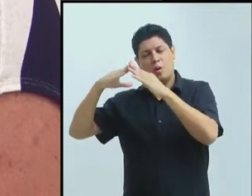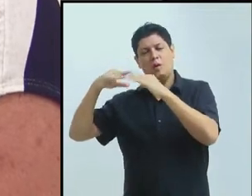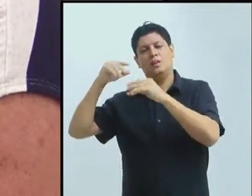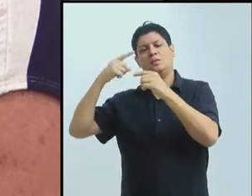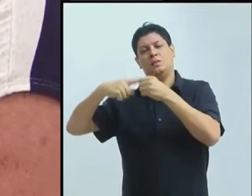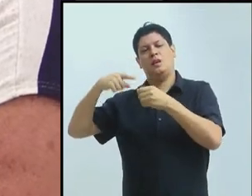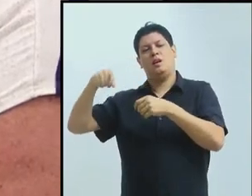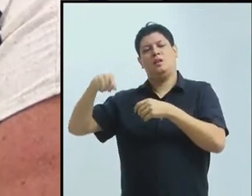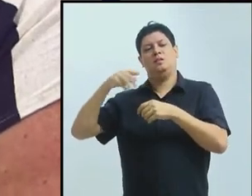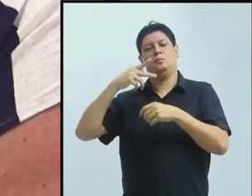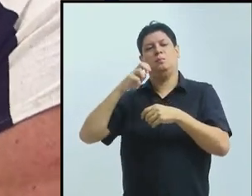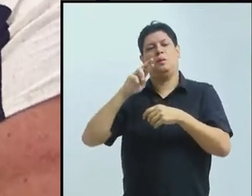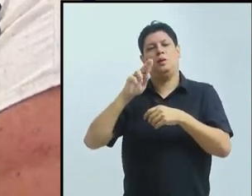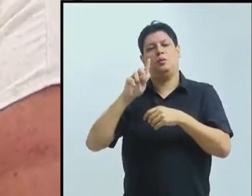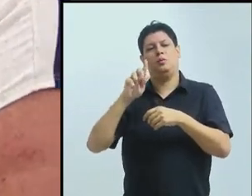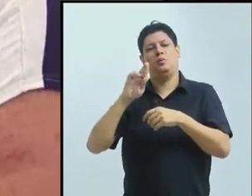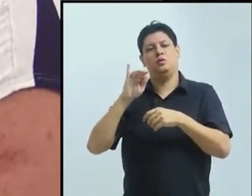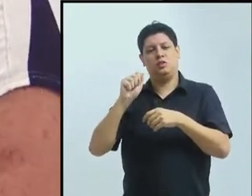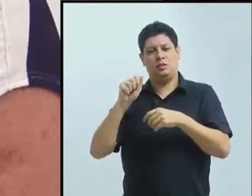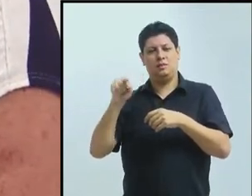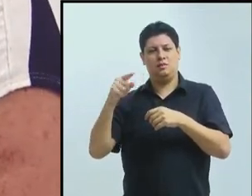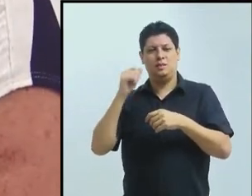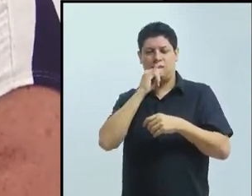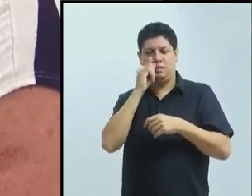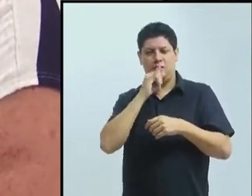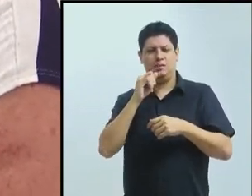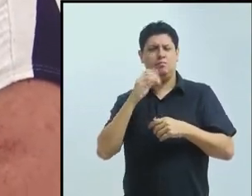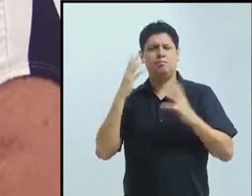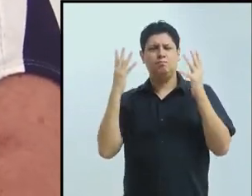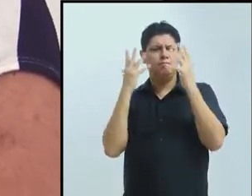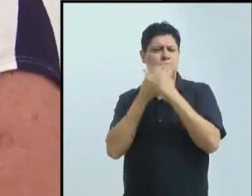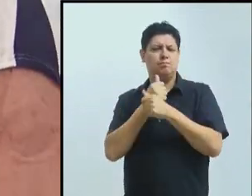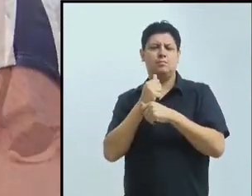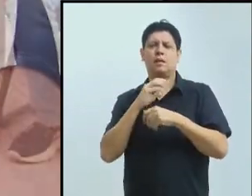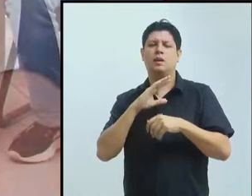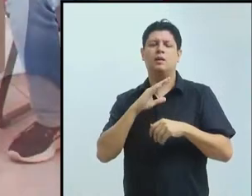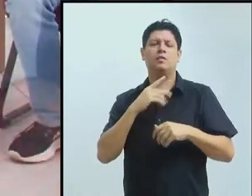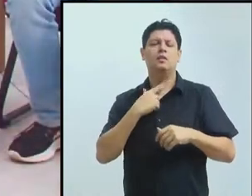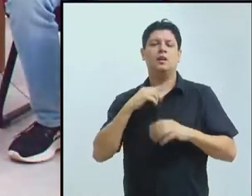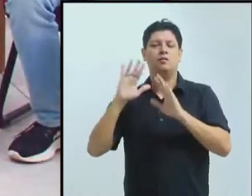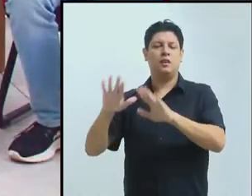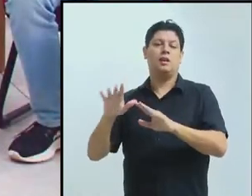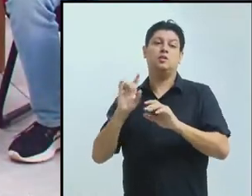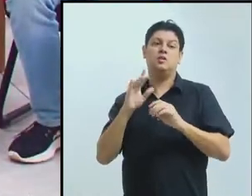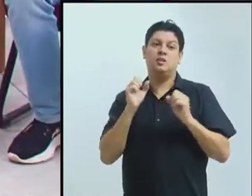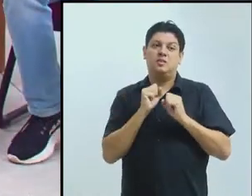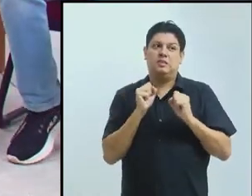ficar lá um tempo menos no inverno. Muito obrigada. Muito obrigada, Ivânia.